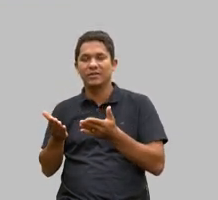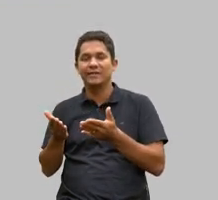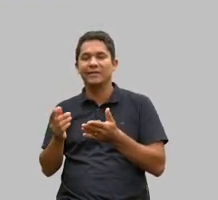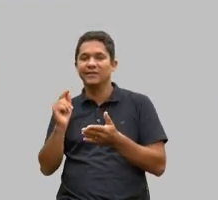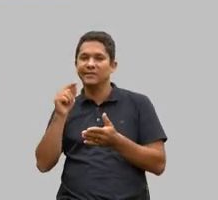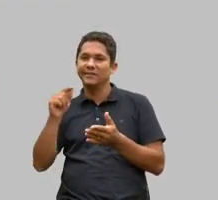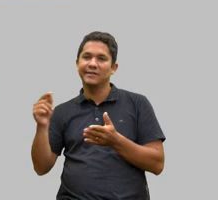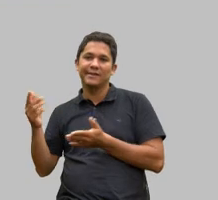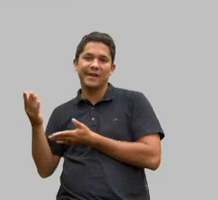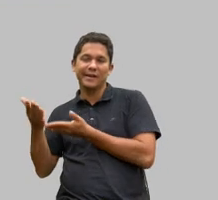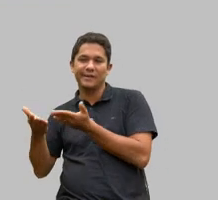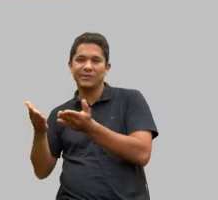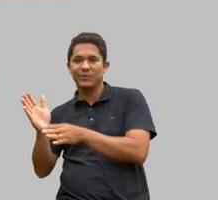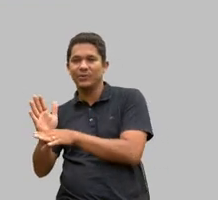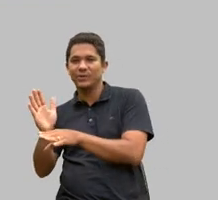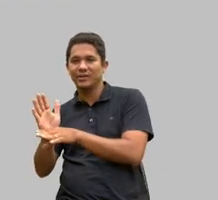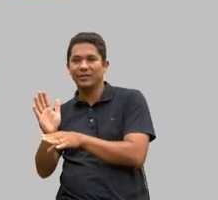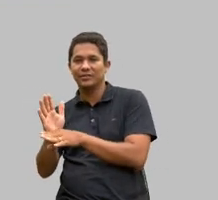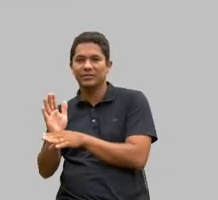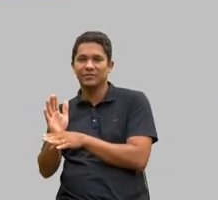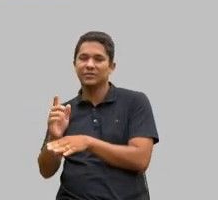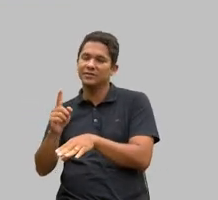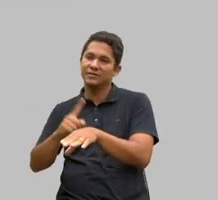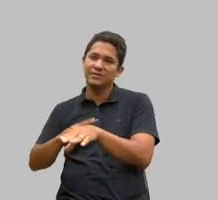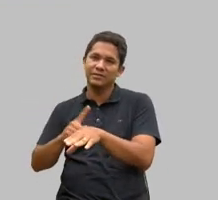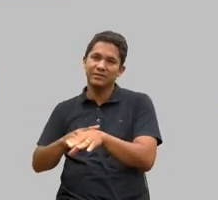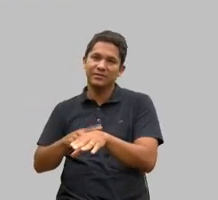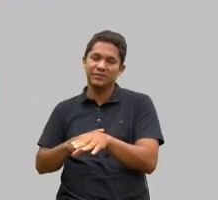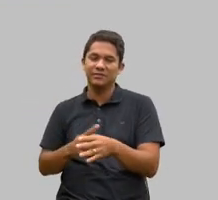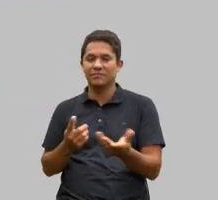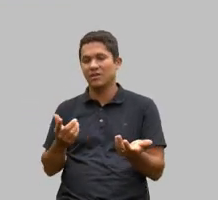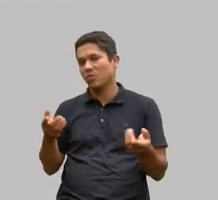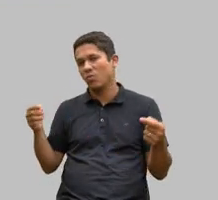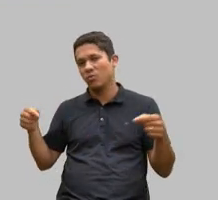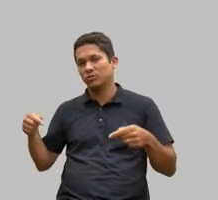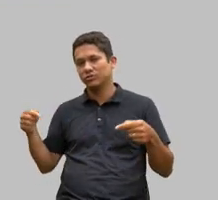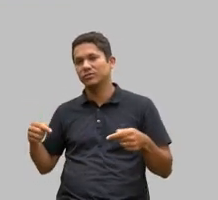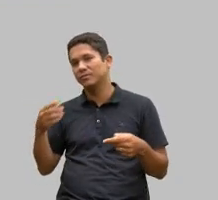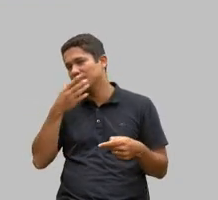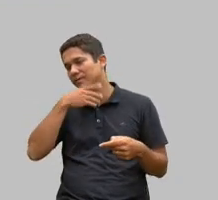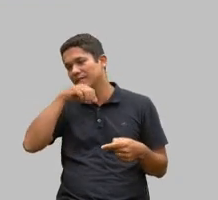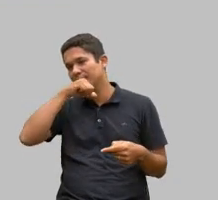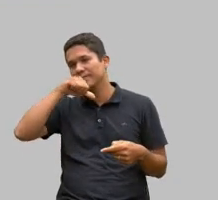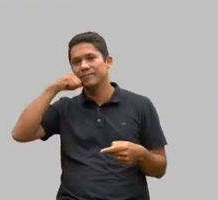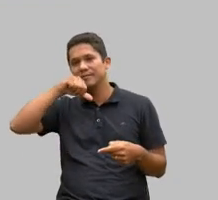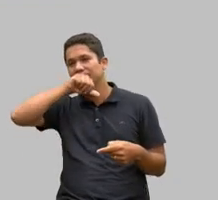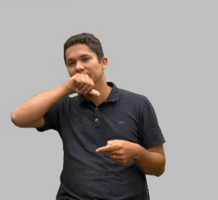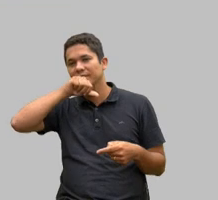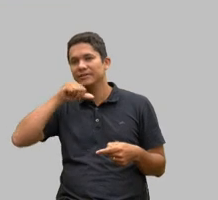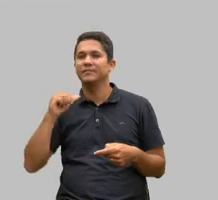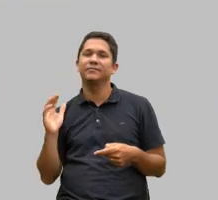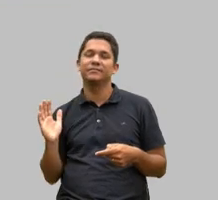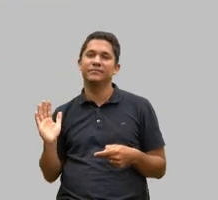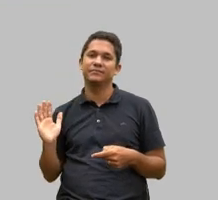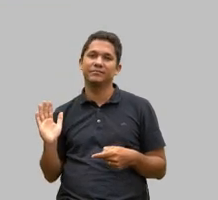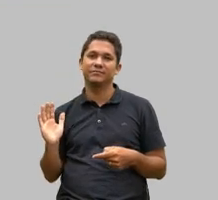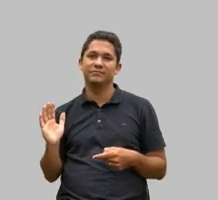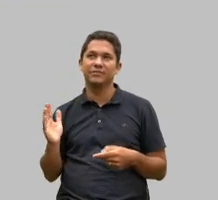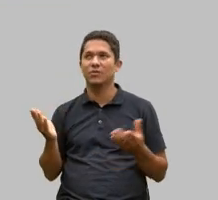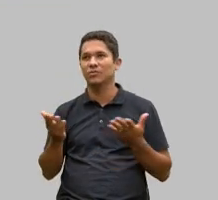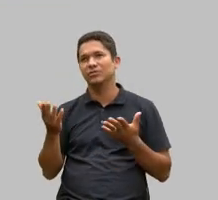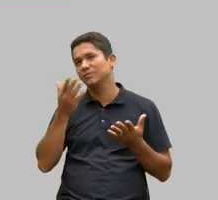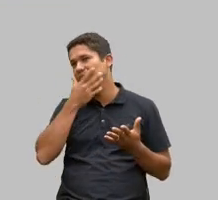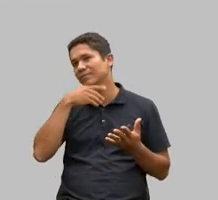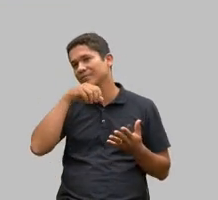vida nesse momento quem faz esse cuidado é o pai a mãe mas isso também o pai já é cara de um pouco mais de idade